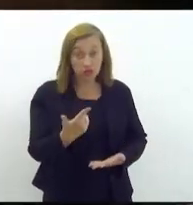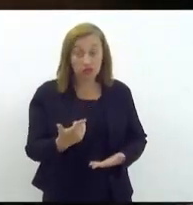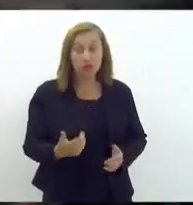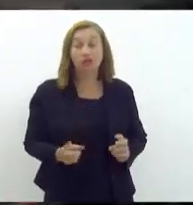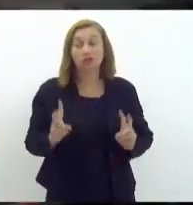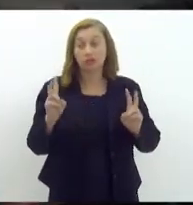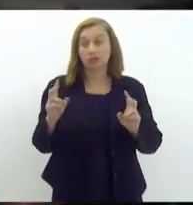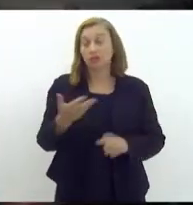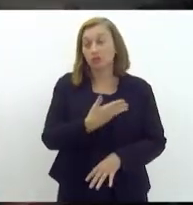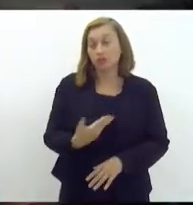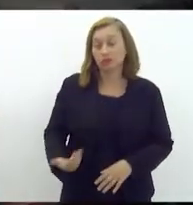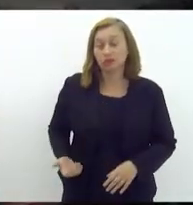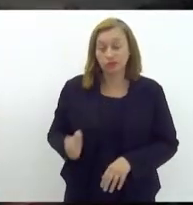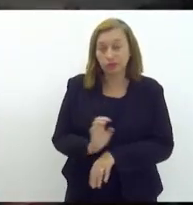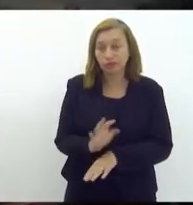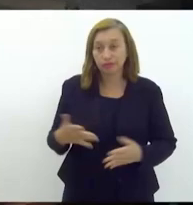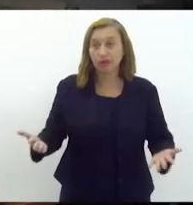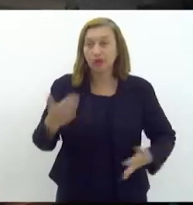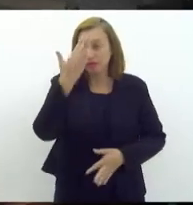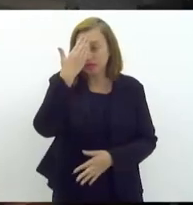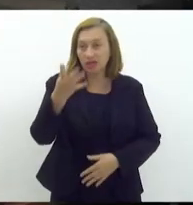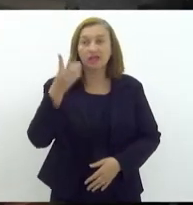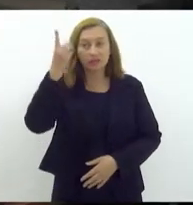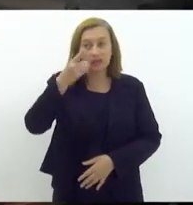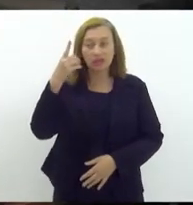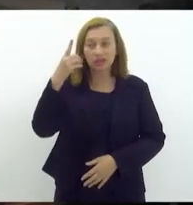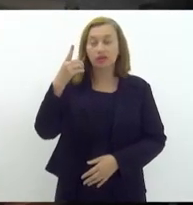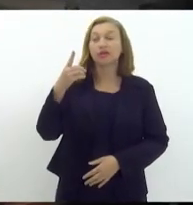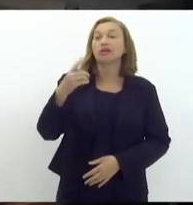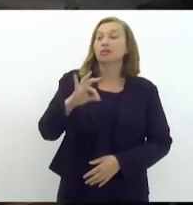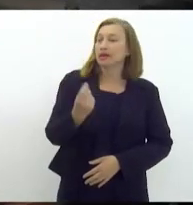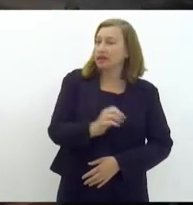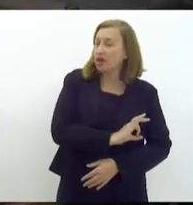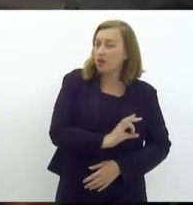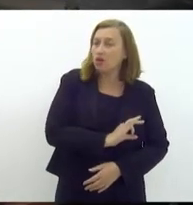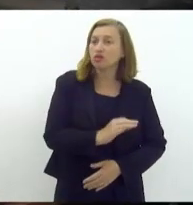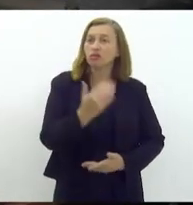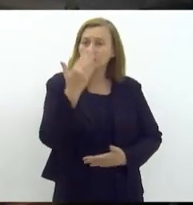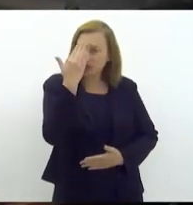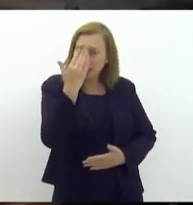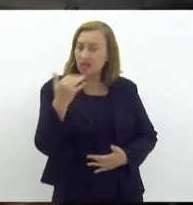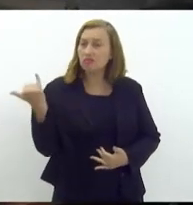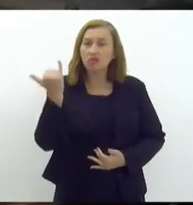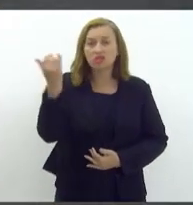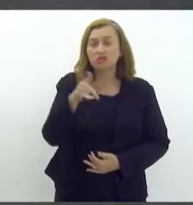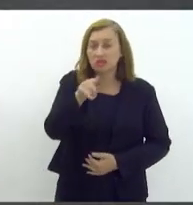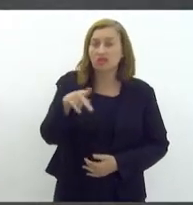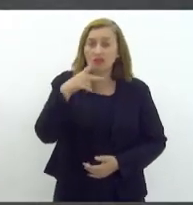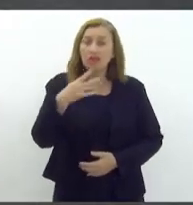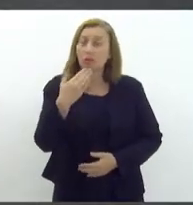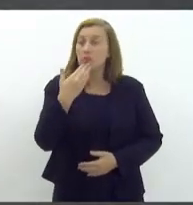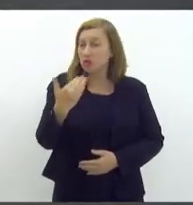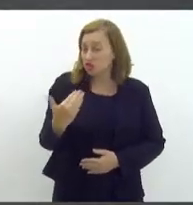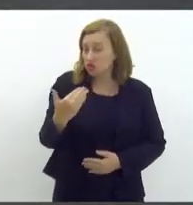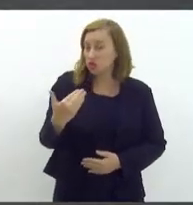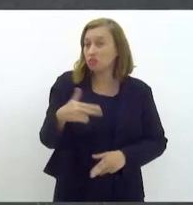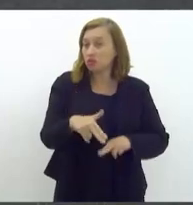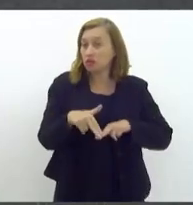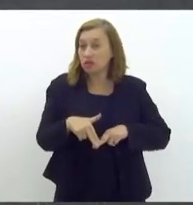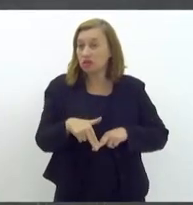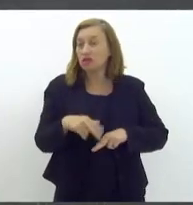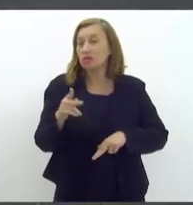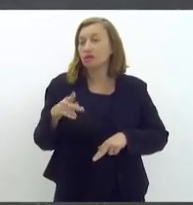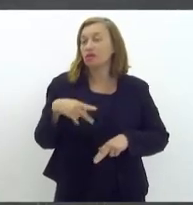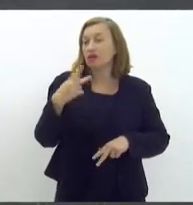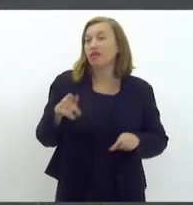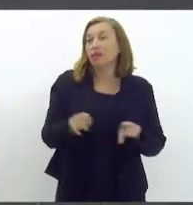Deputada Renata. Muito obrigada, deputada Marta Rocha. muito importante o que você está trazendo aqui, por isso eu pedi a concessão